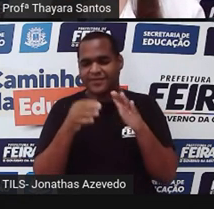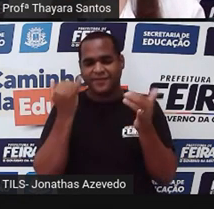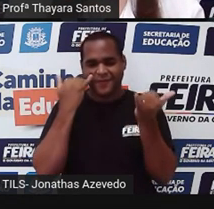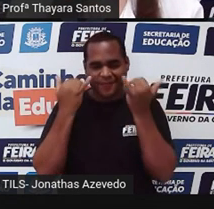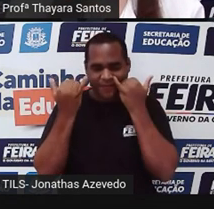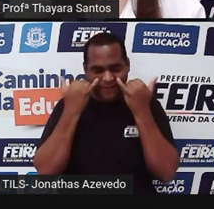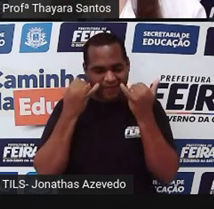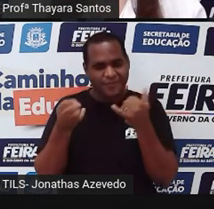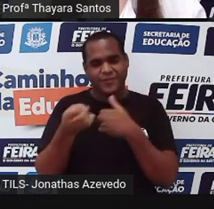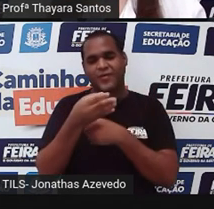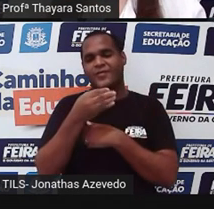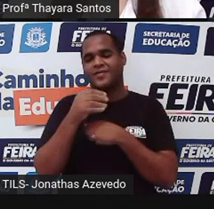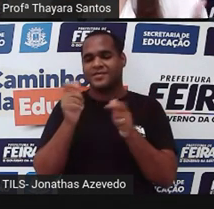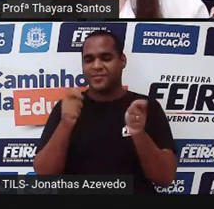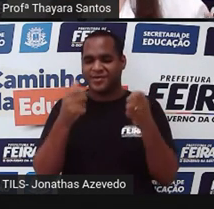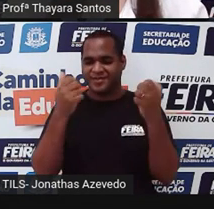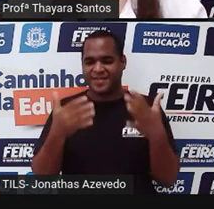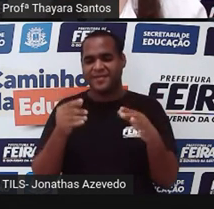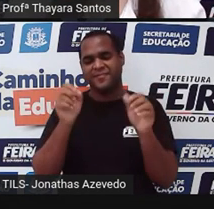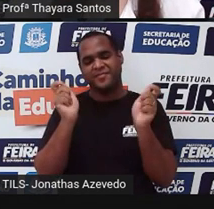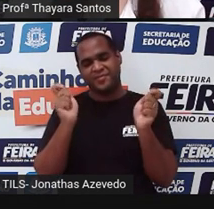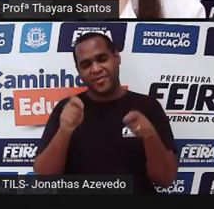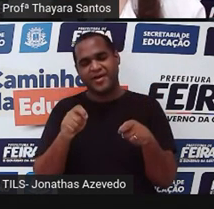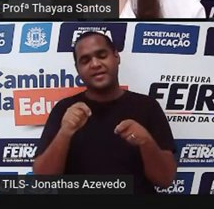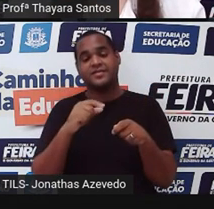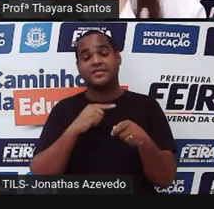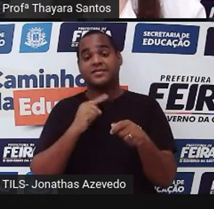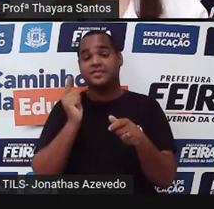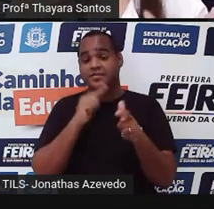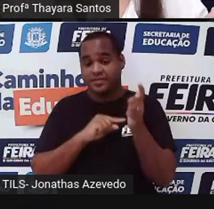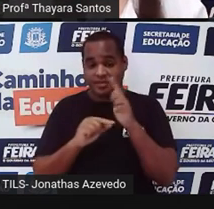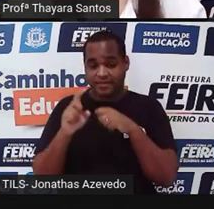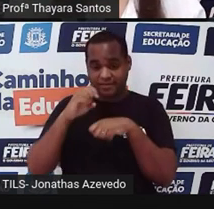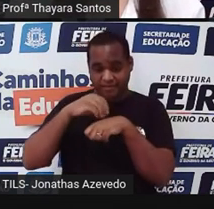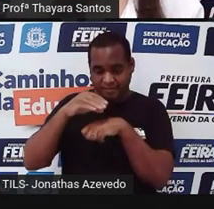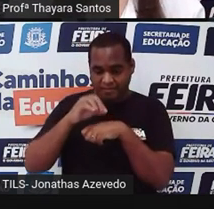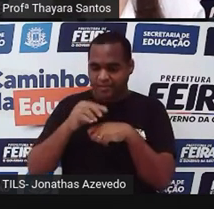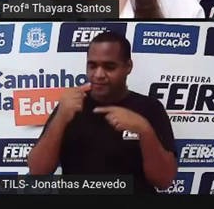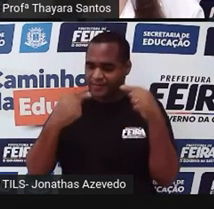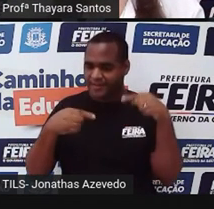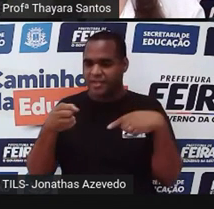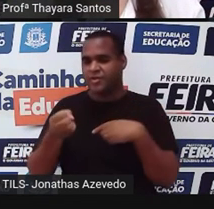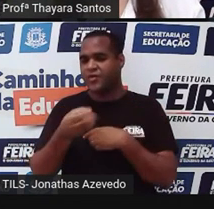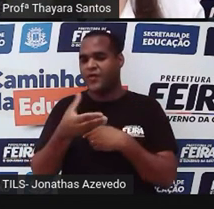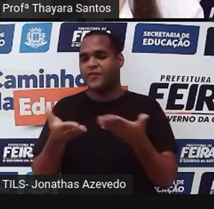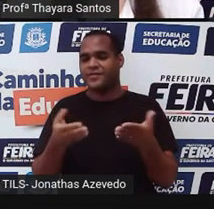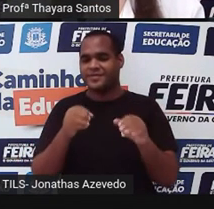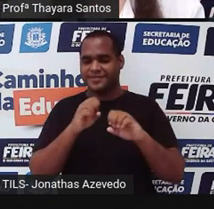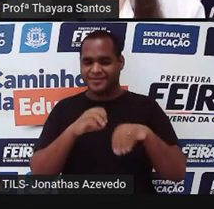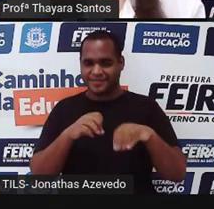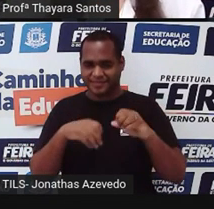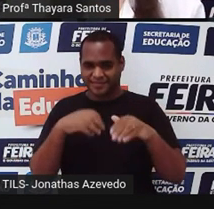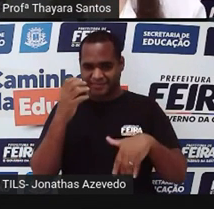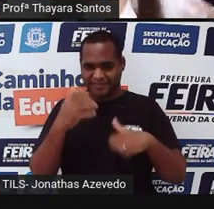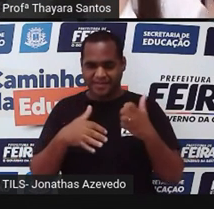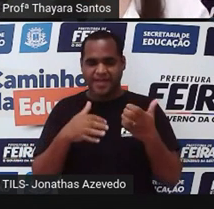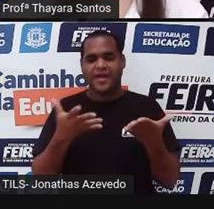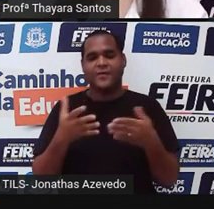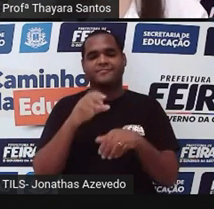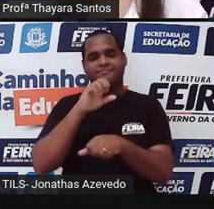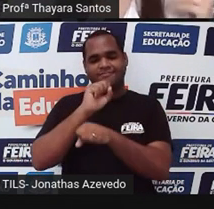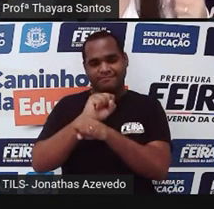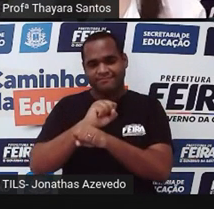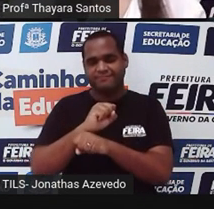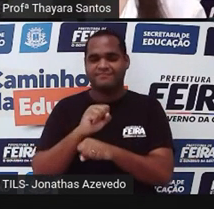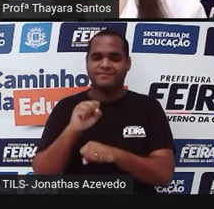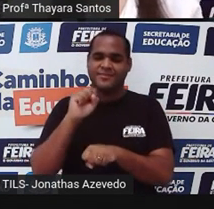Vocês podem utilizar essa possibilidade para trazer discussões novas para a sala de aula. Eu vou ficar por